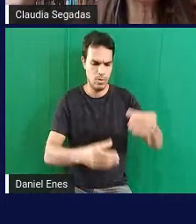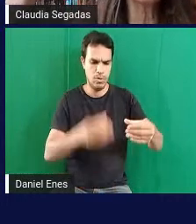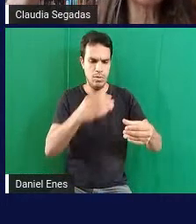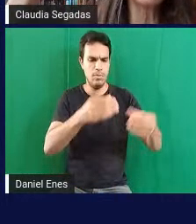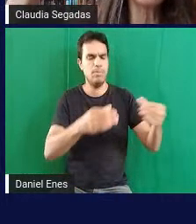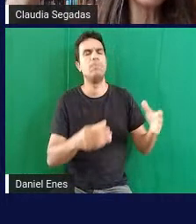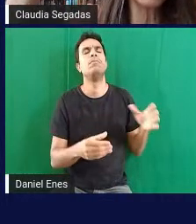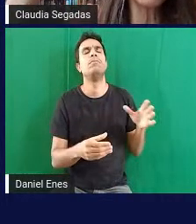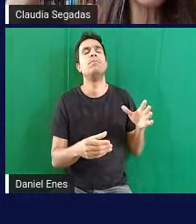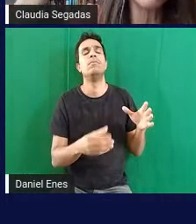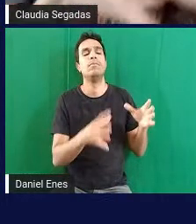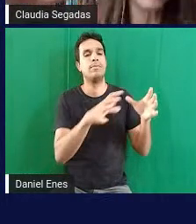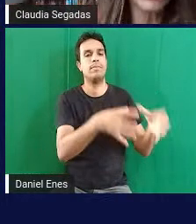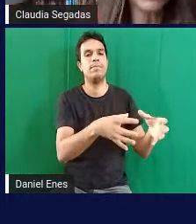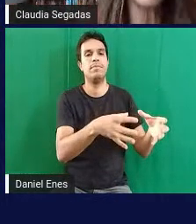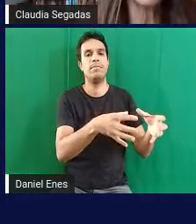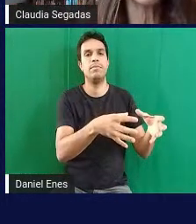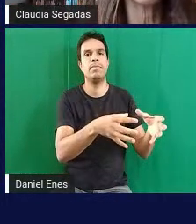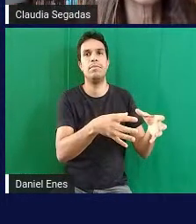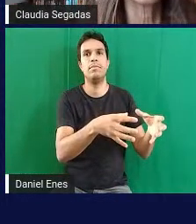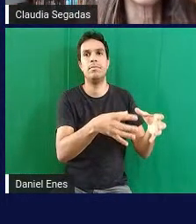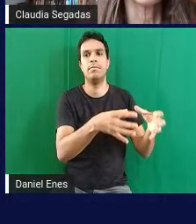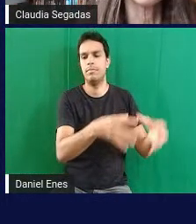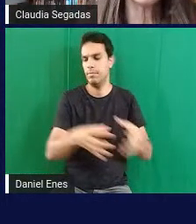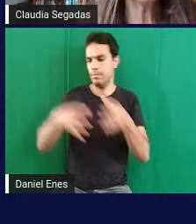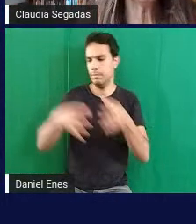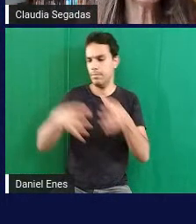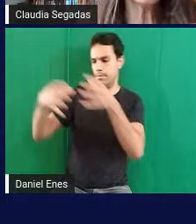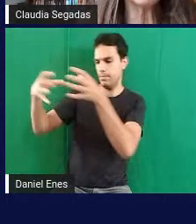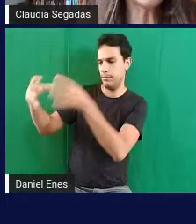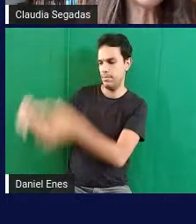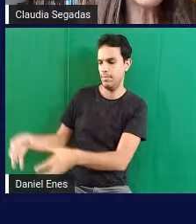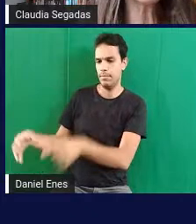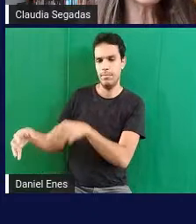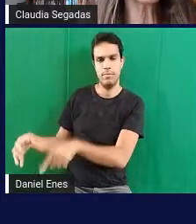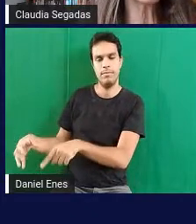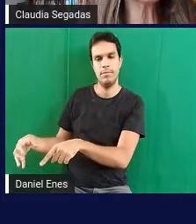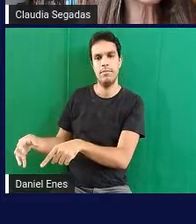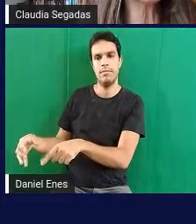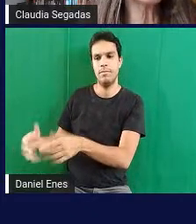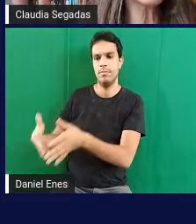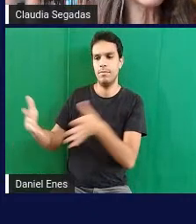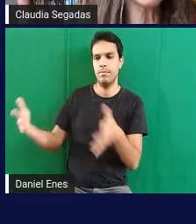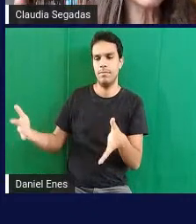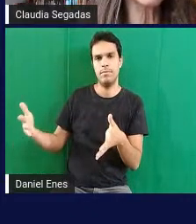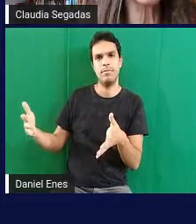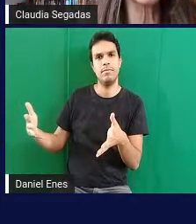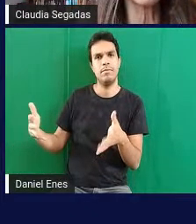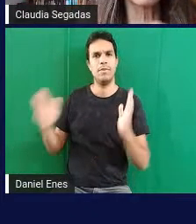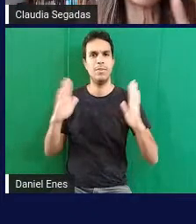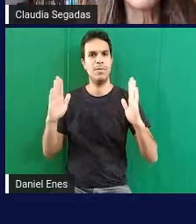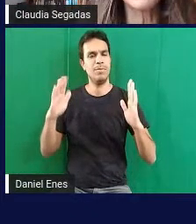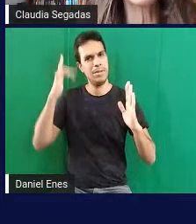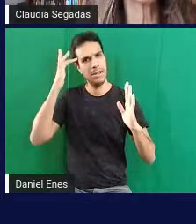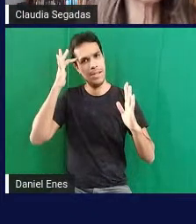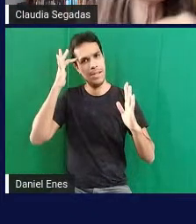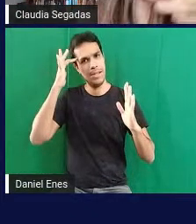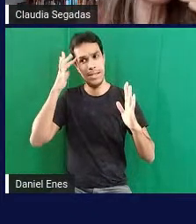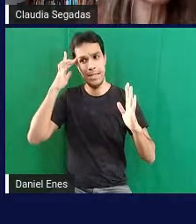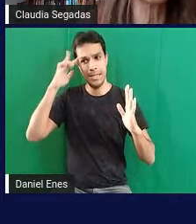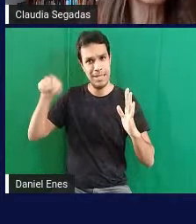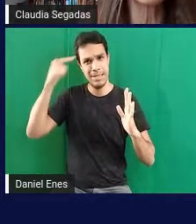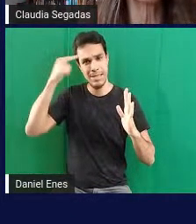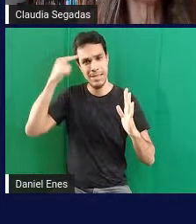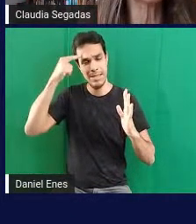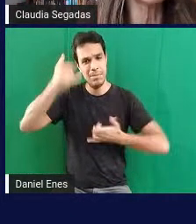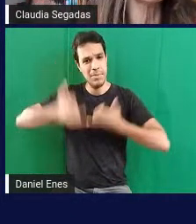colocou dentro da pilha da caixa grande aí por algum momento eu achei que eles estavam brincando que já tinham acabado